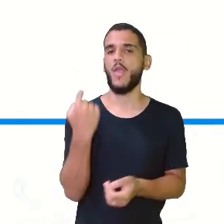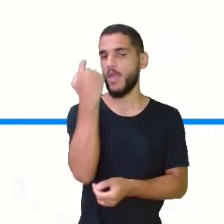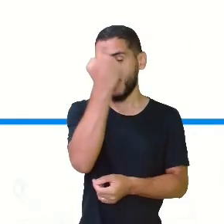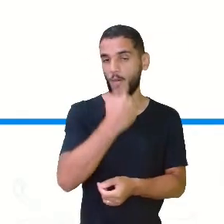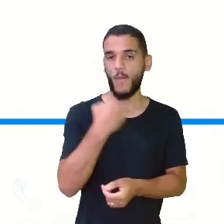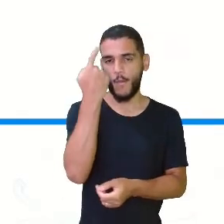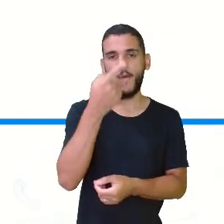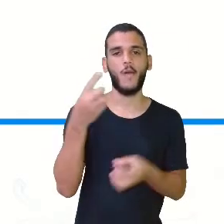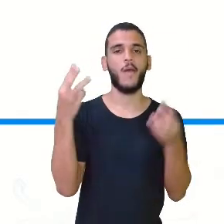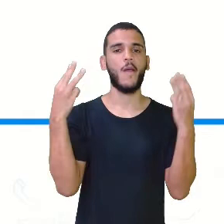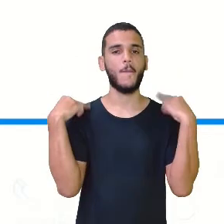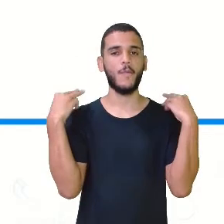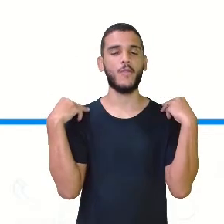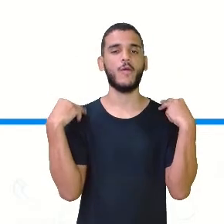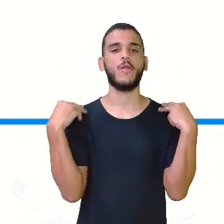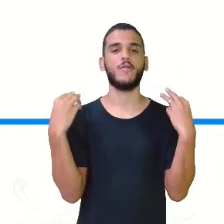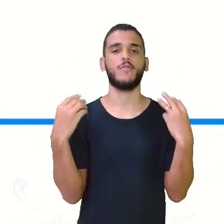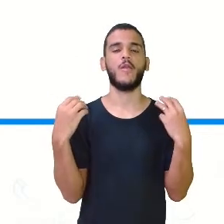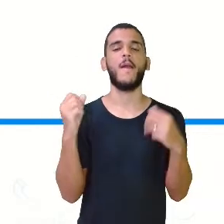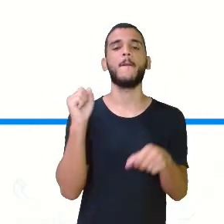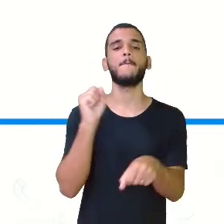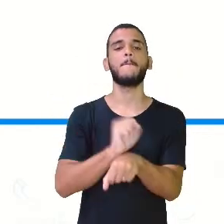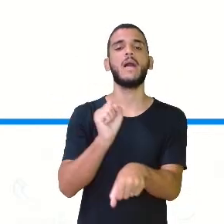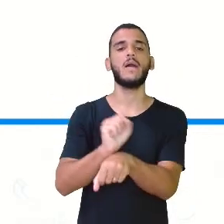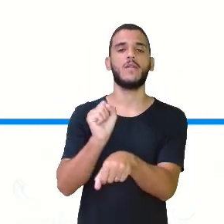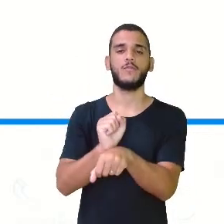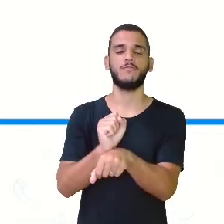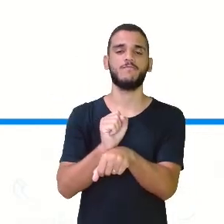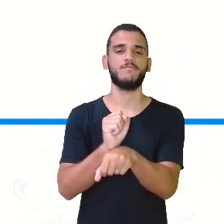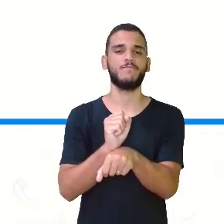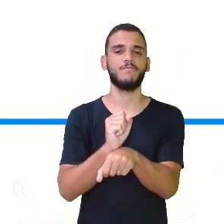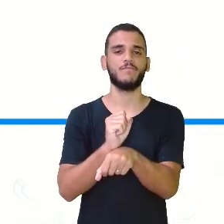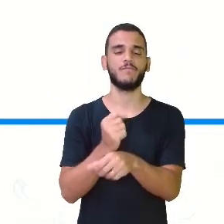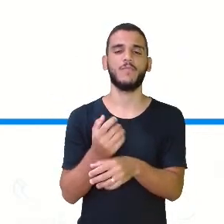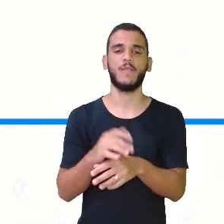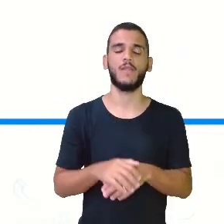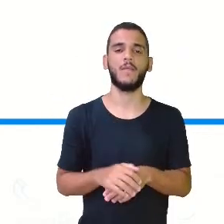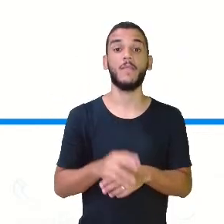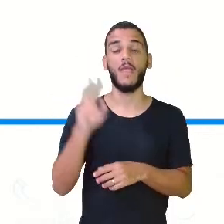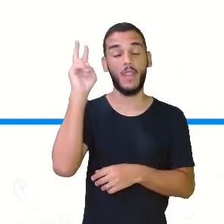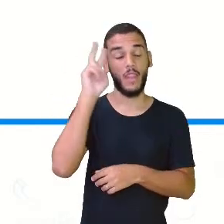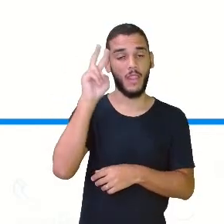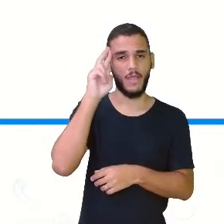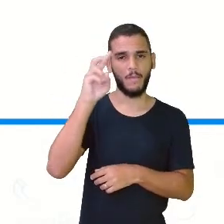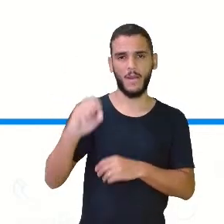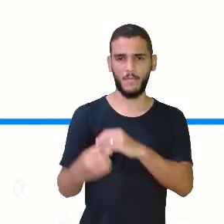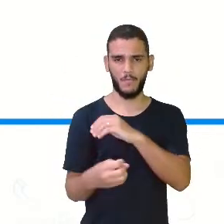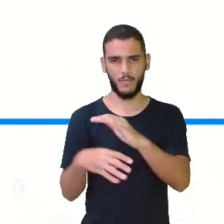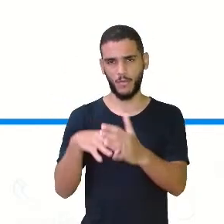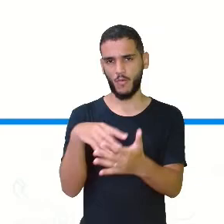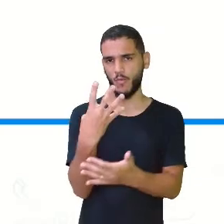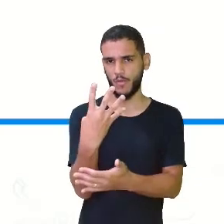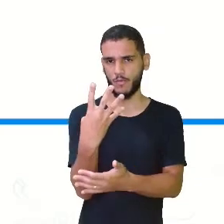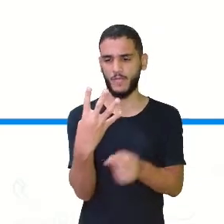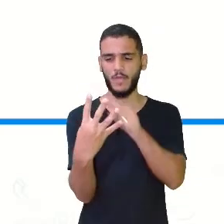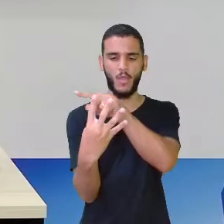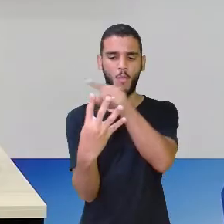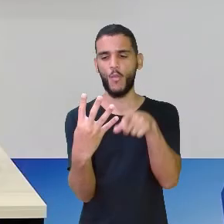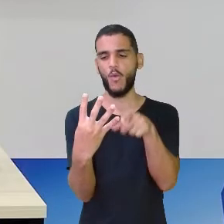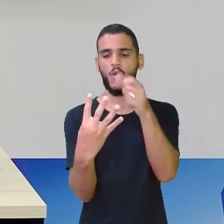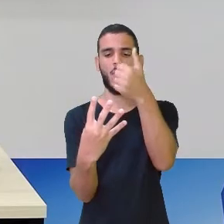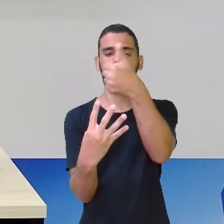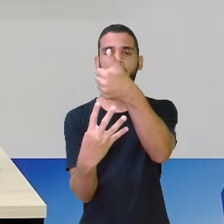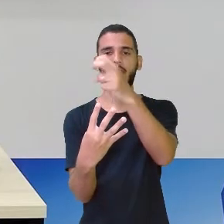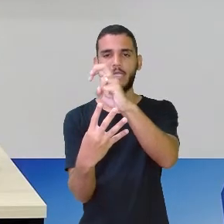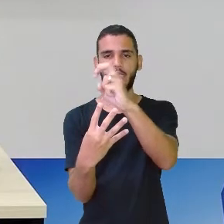que o motorista utiliza para as suas paradas? Aham, será que você